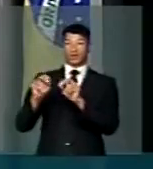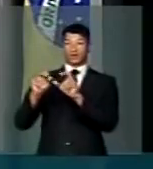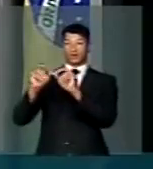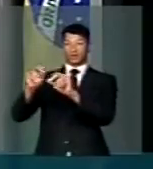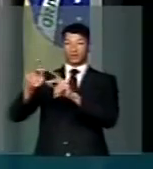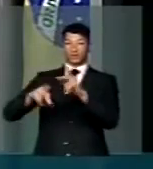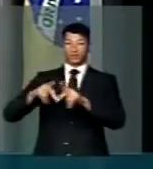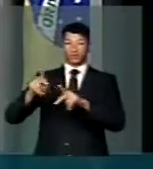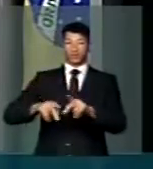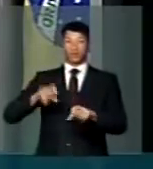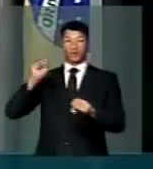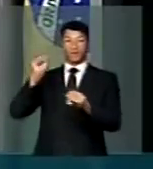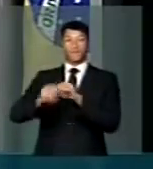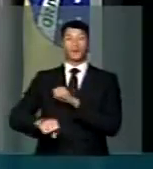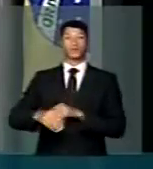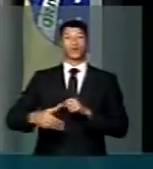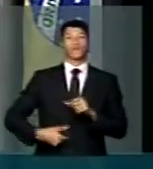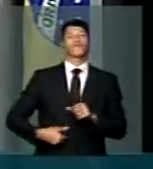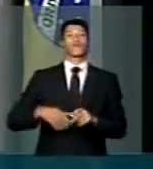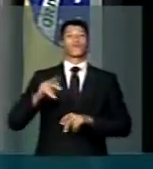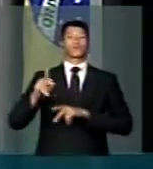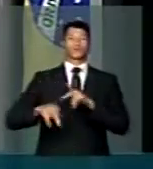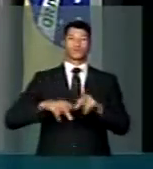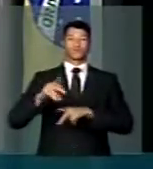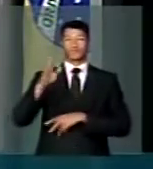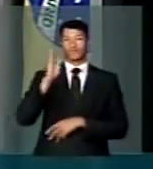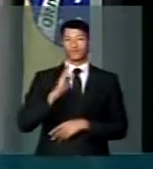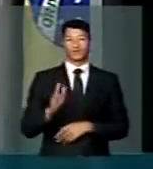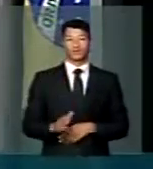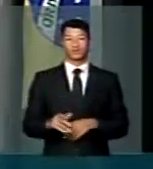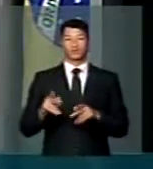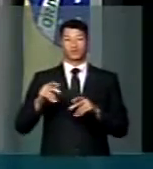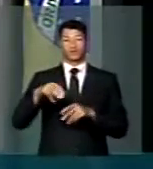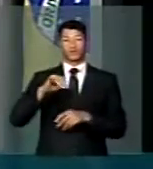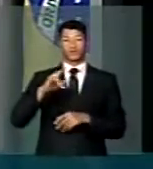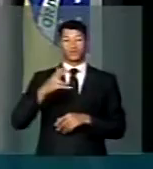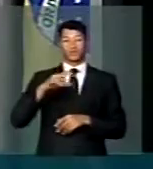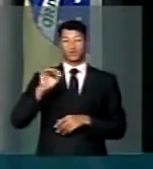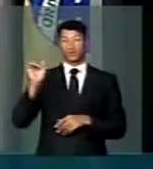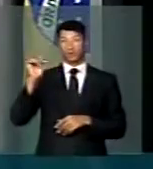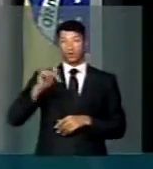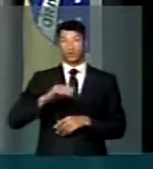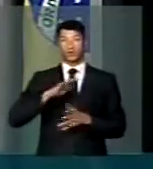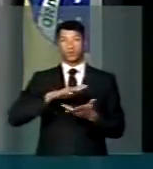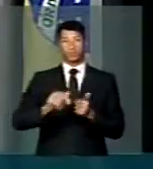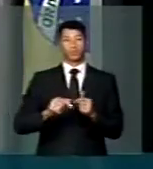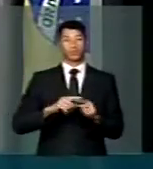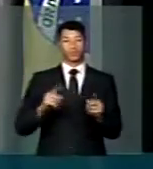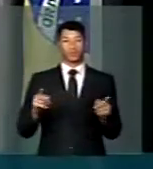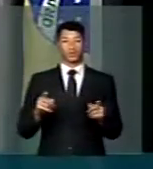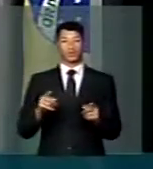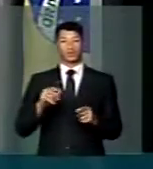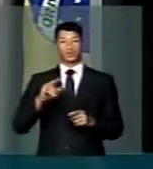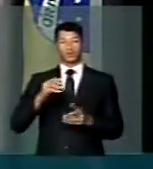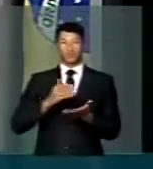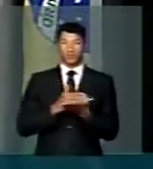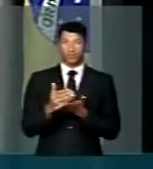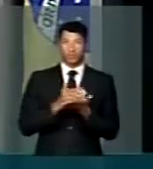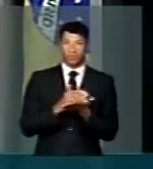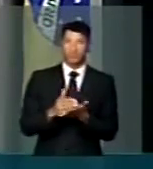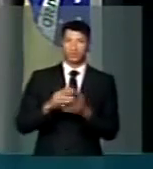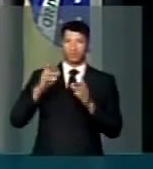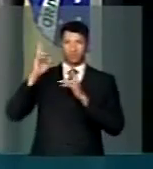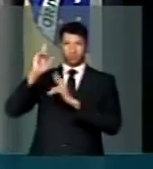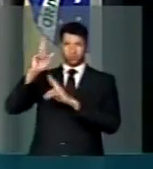O milho híbrido matou a fome do povo brasileiro. O milho híbrido, não só aqui, mas no mundo inteiro, foi o início de uma